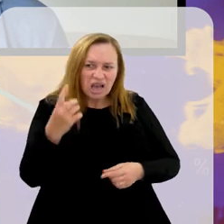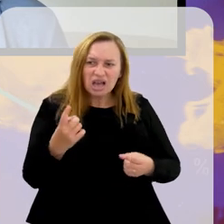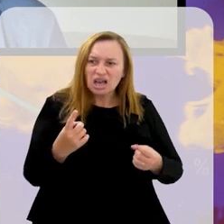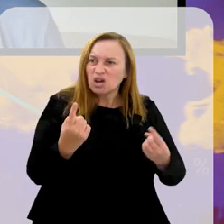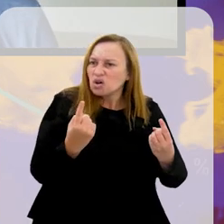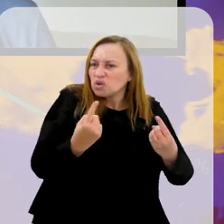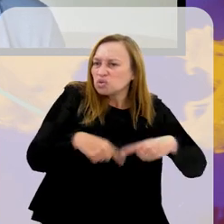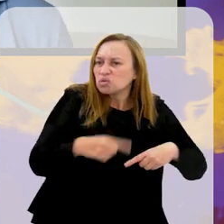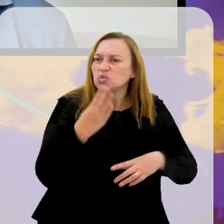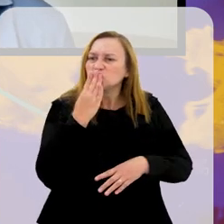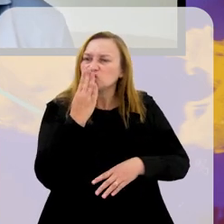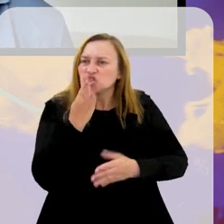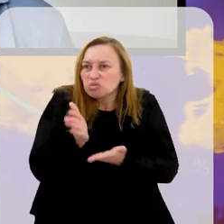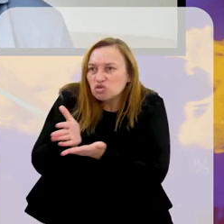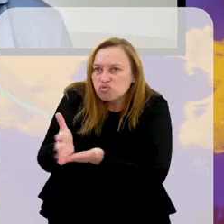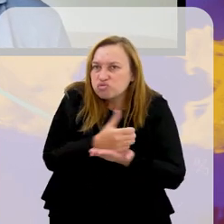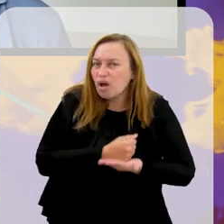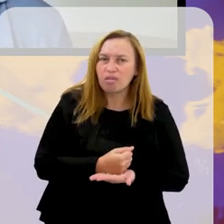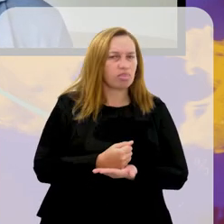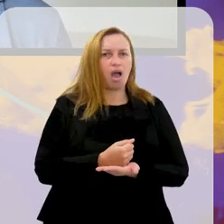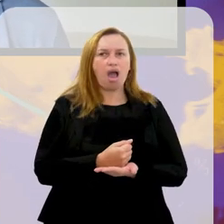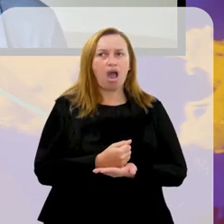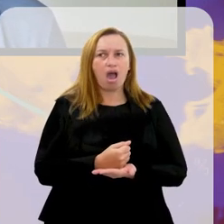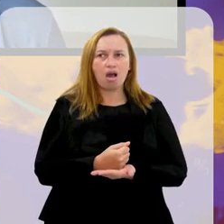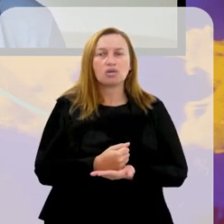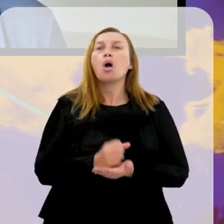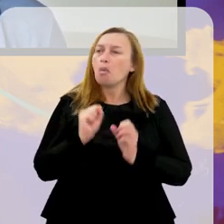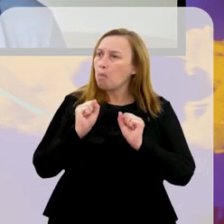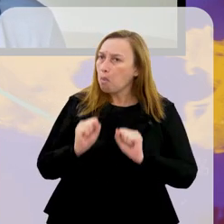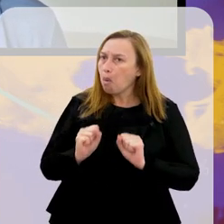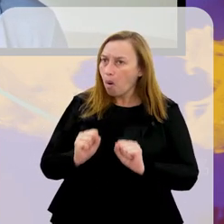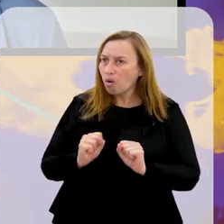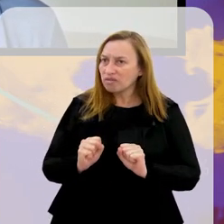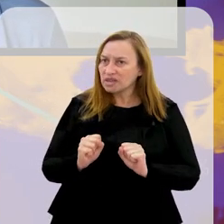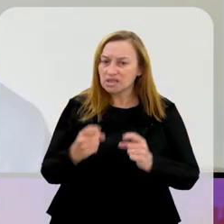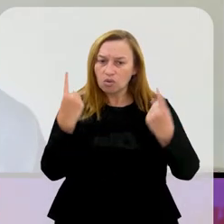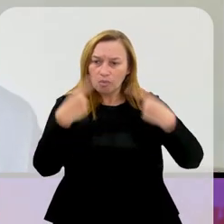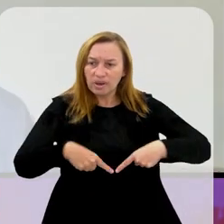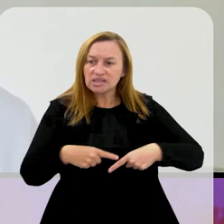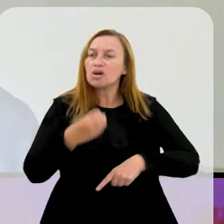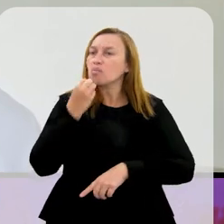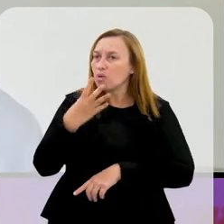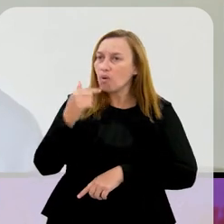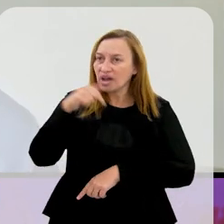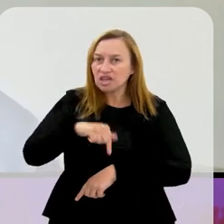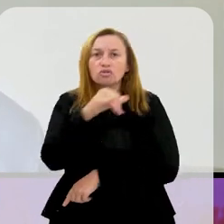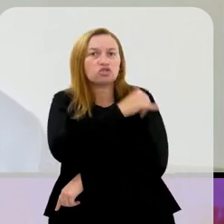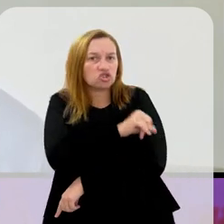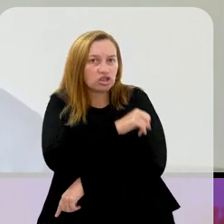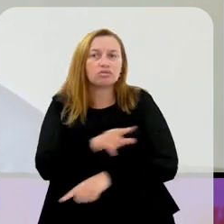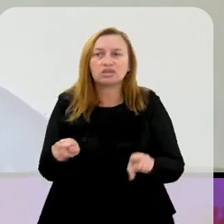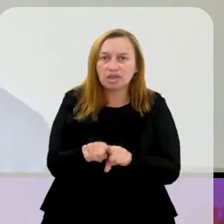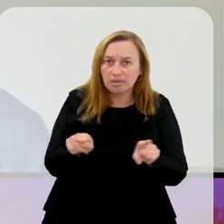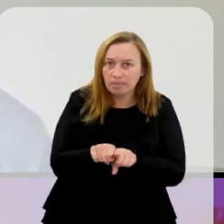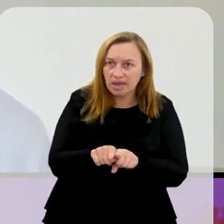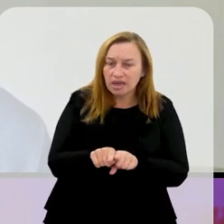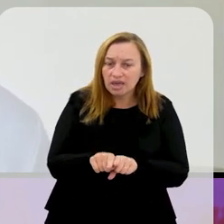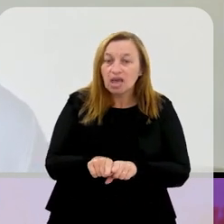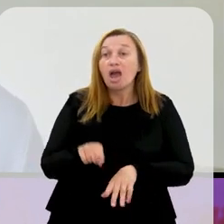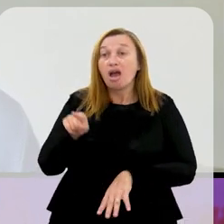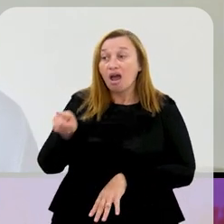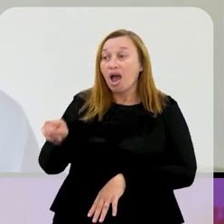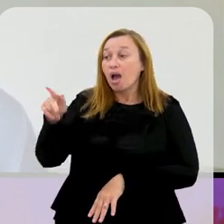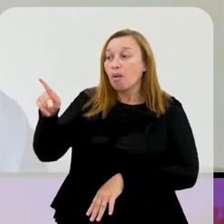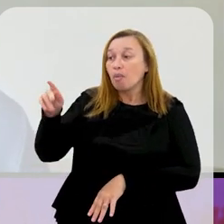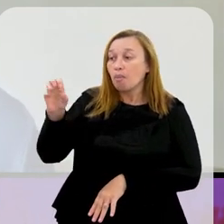Mas você pode ganhar dinheiro aqui também. Você pode fazer bons espetáculos jogando aqui no Rio de Janeiro. O